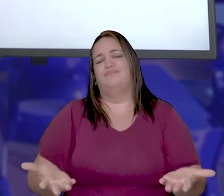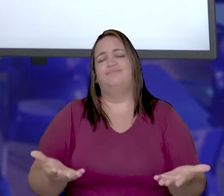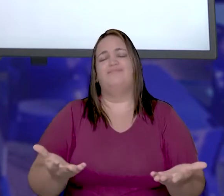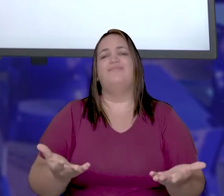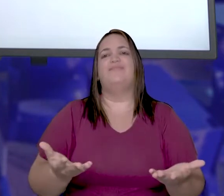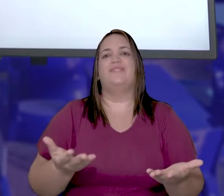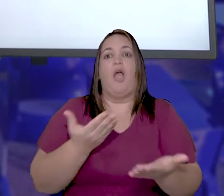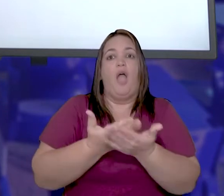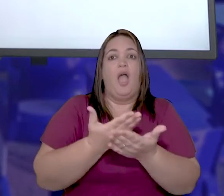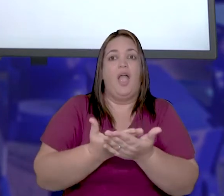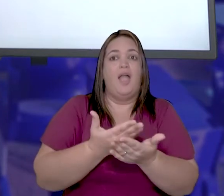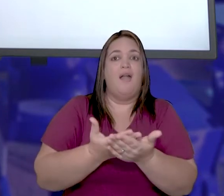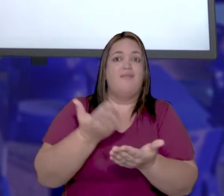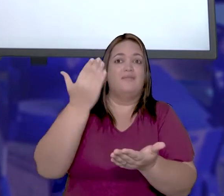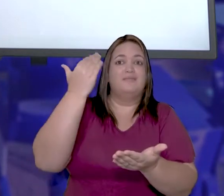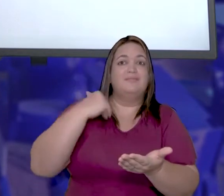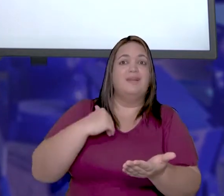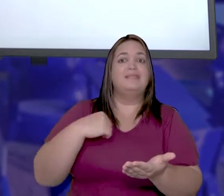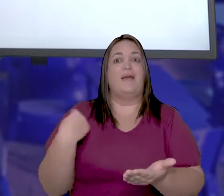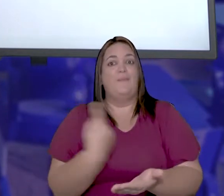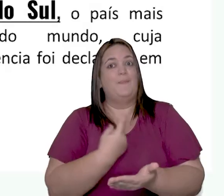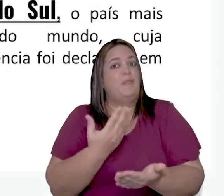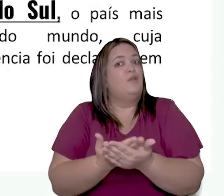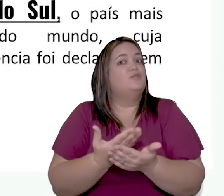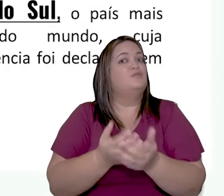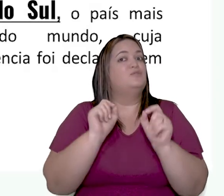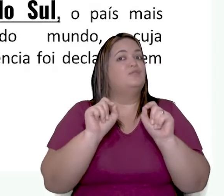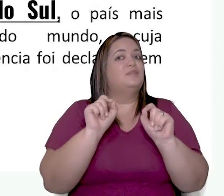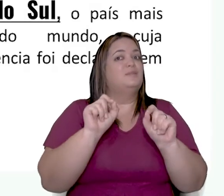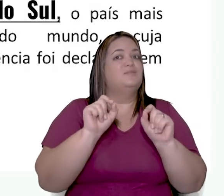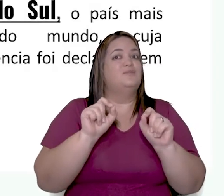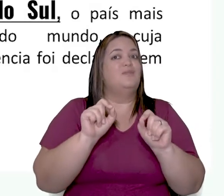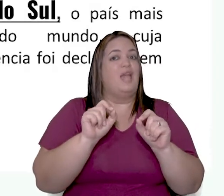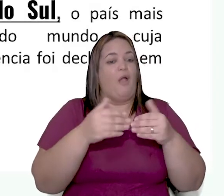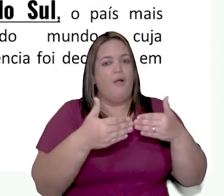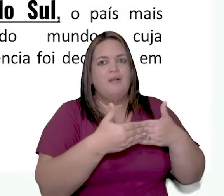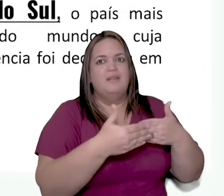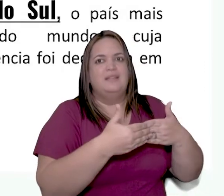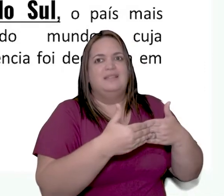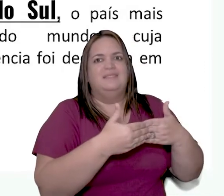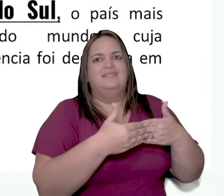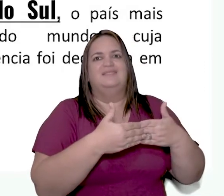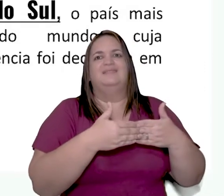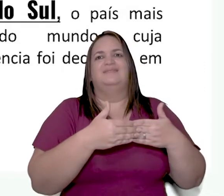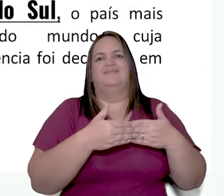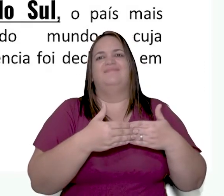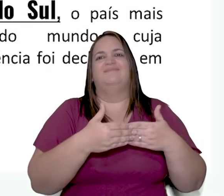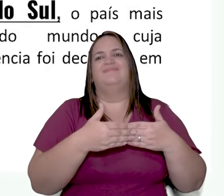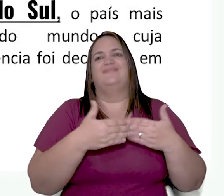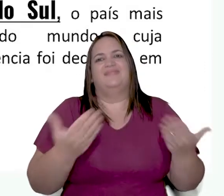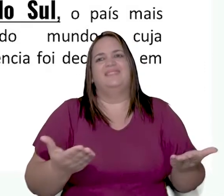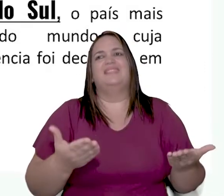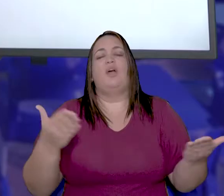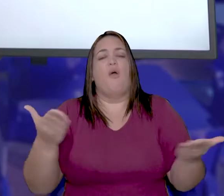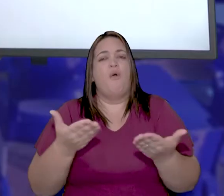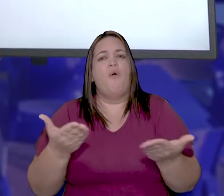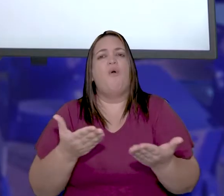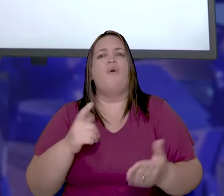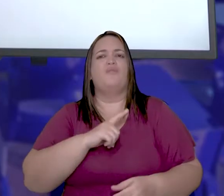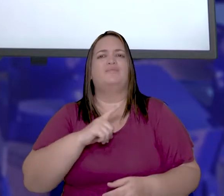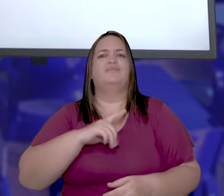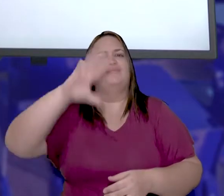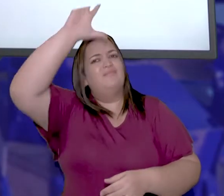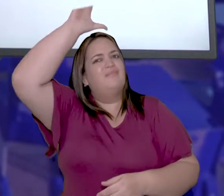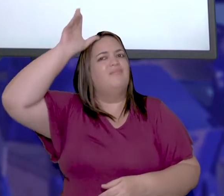até mesmo à independência de um novo país. Por isso que em aulas passados, nós estudamos